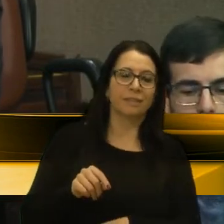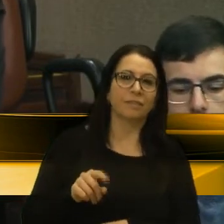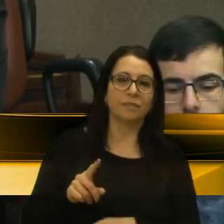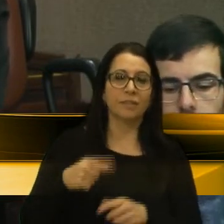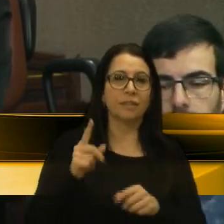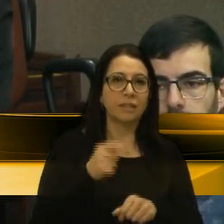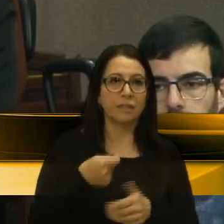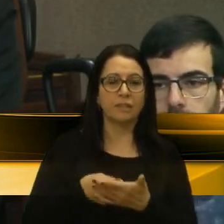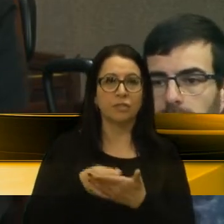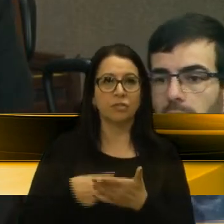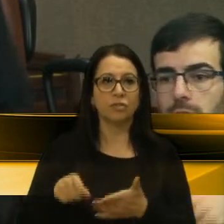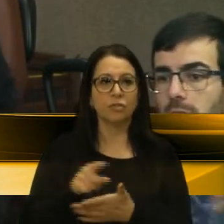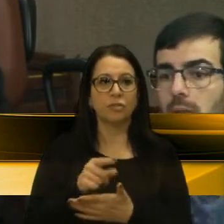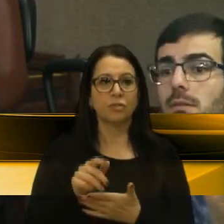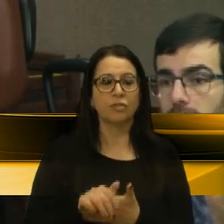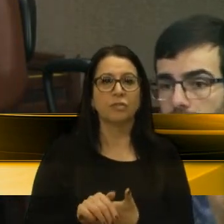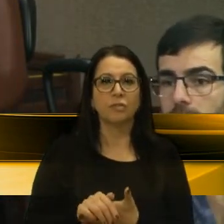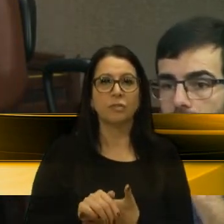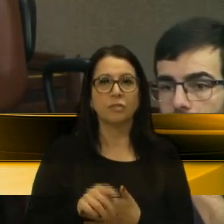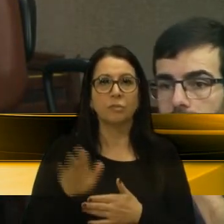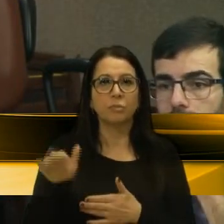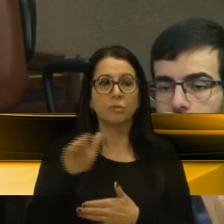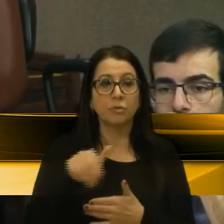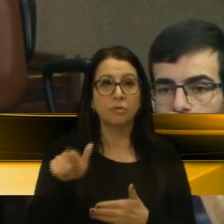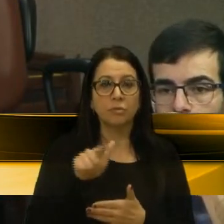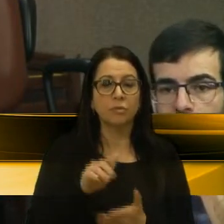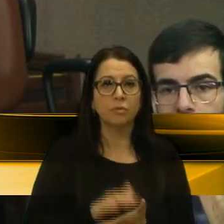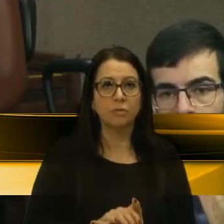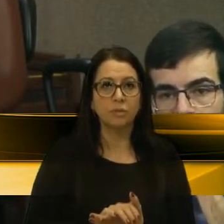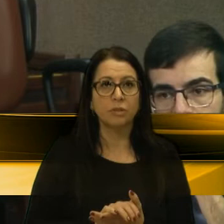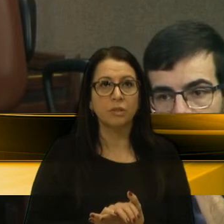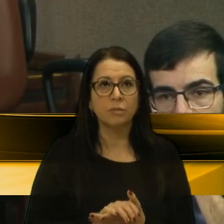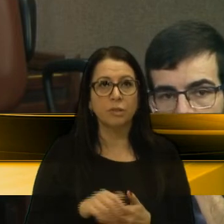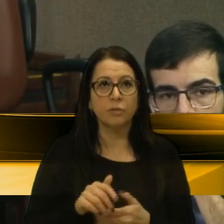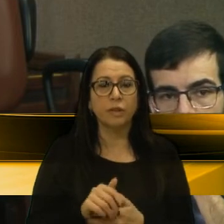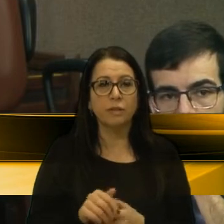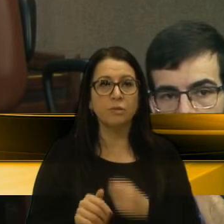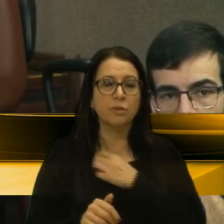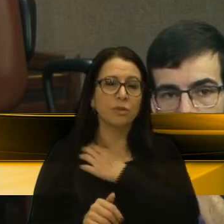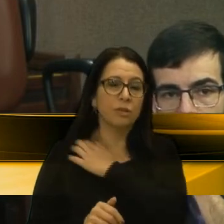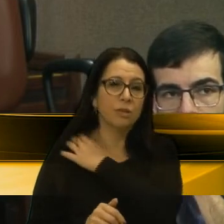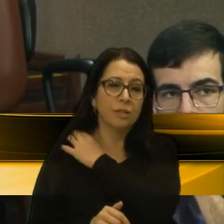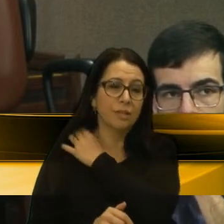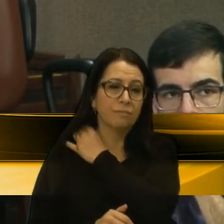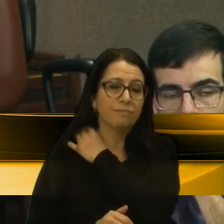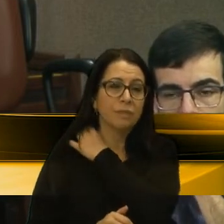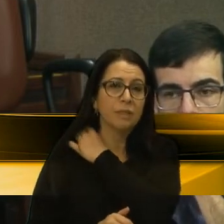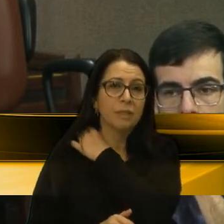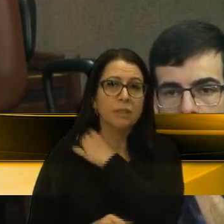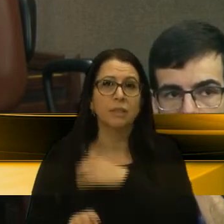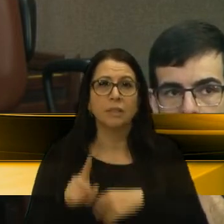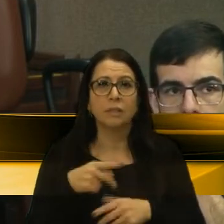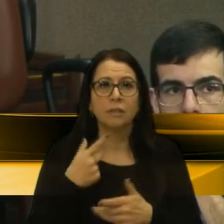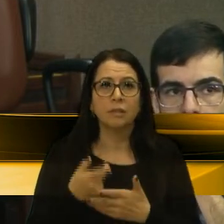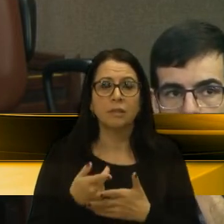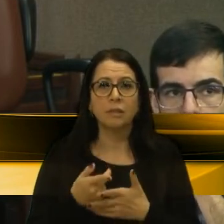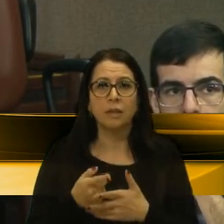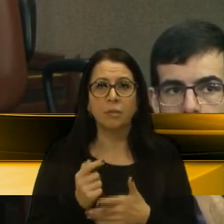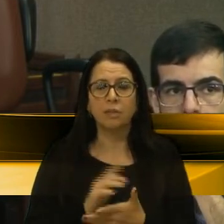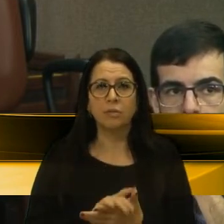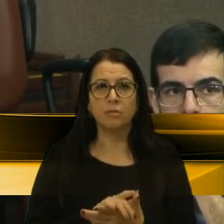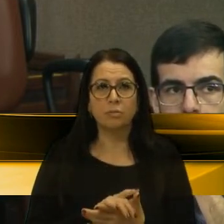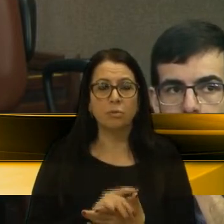em manter essa convocação, acho totalmente inócua. Nós não temos intenção aqui, a gente não pode usar esse